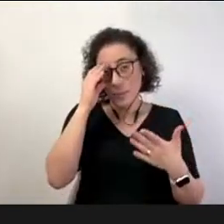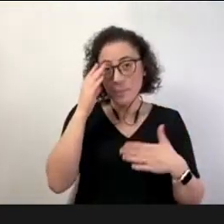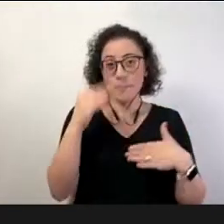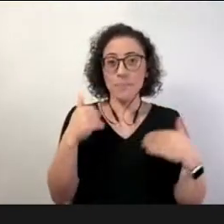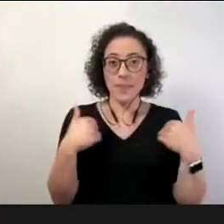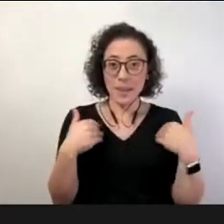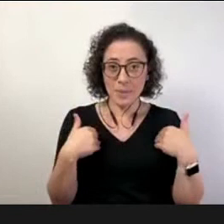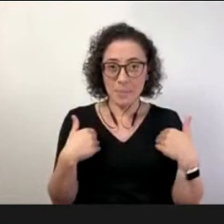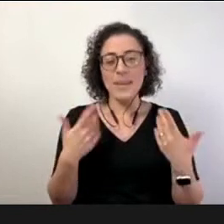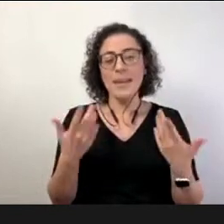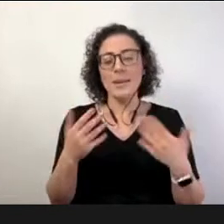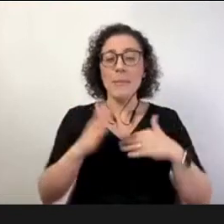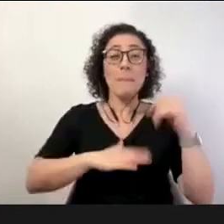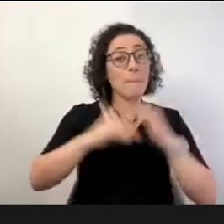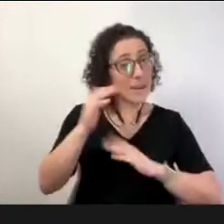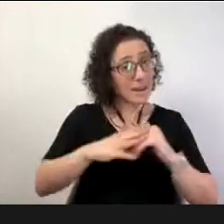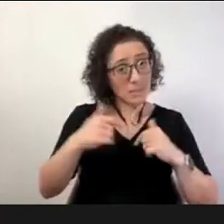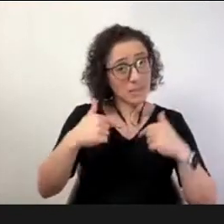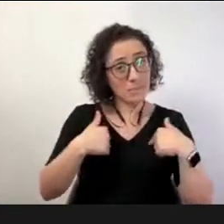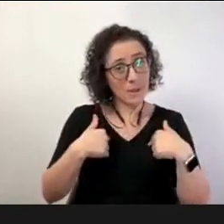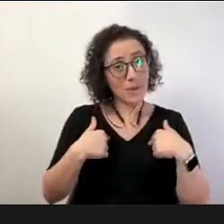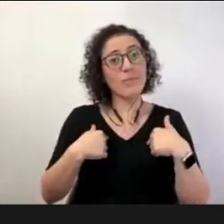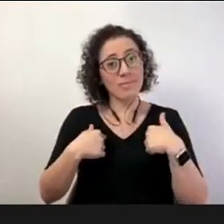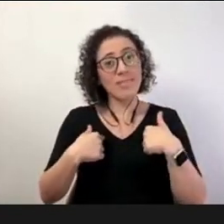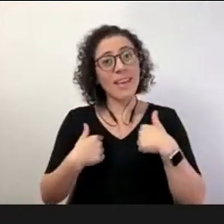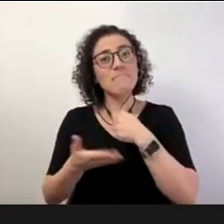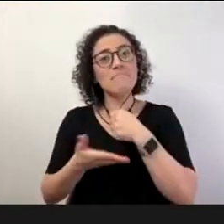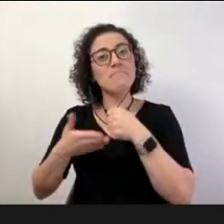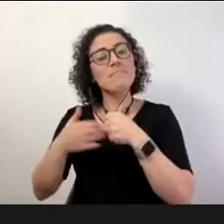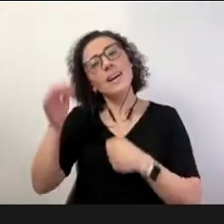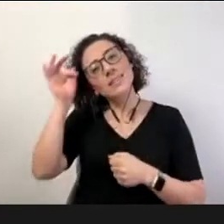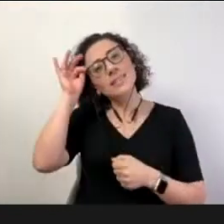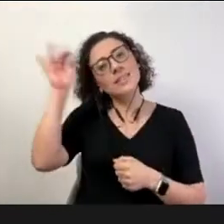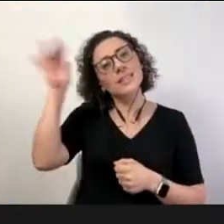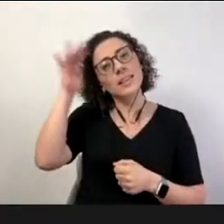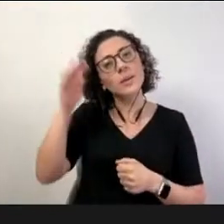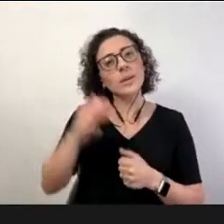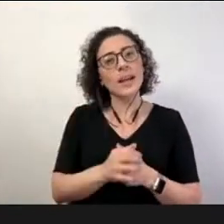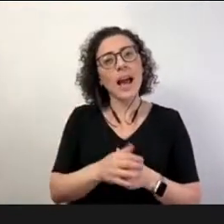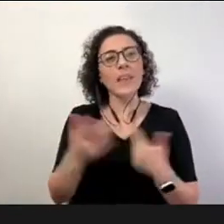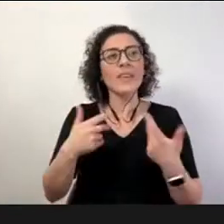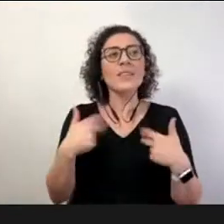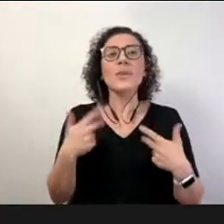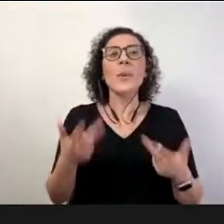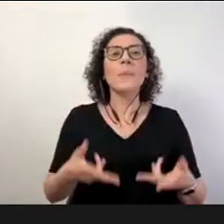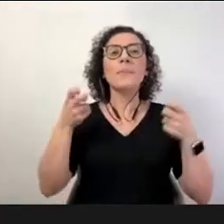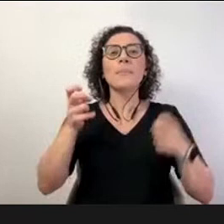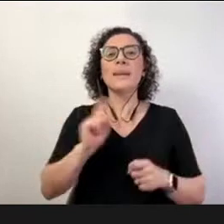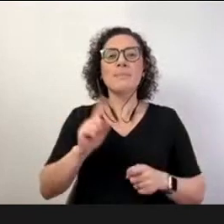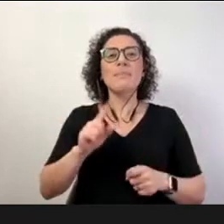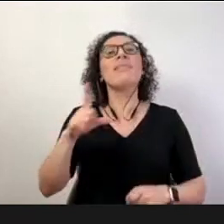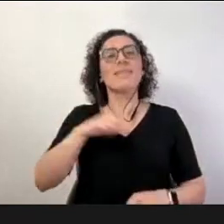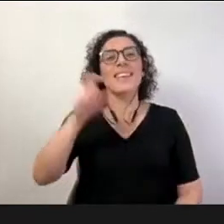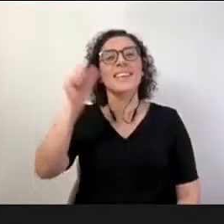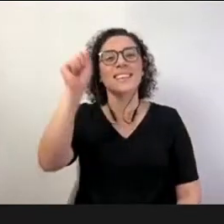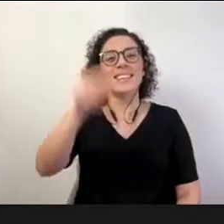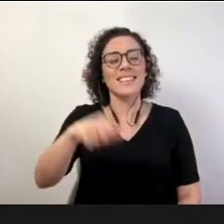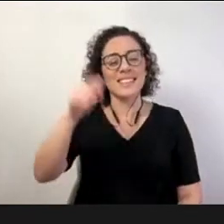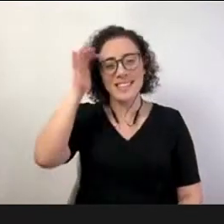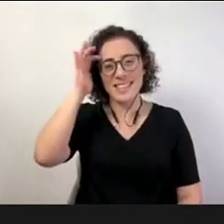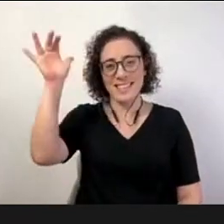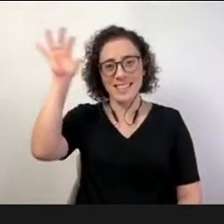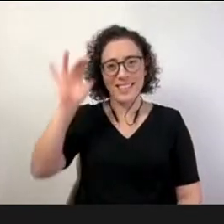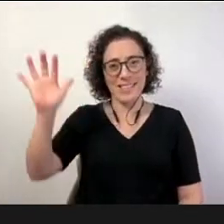teorias às vezes com ciência e muitas vezes não como o próprio professor acabou de dizer né mas como é que aconteceu tudo isso